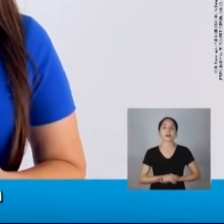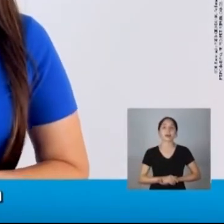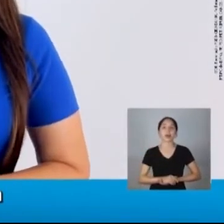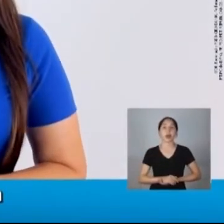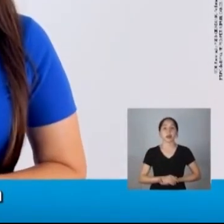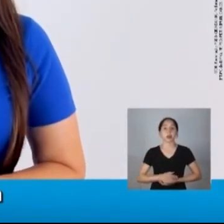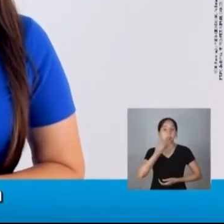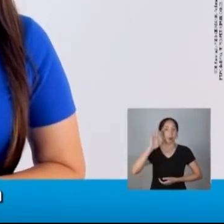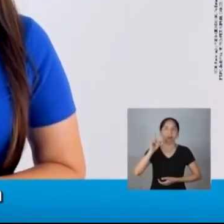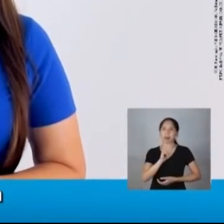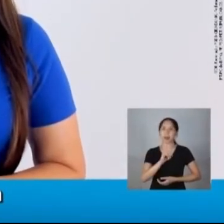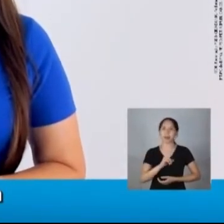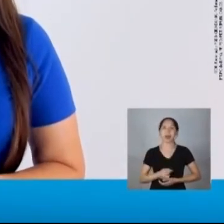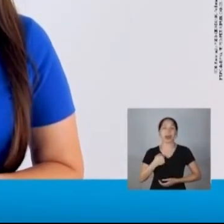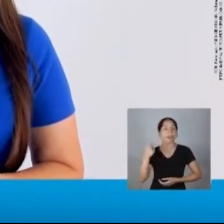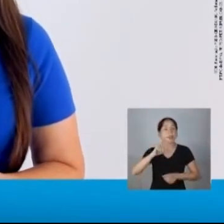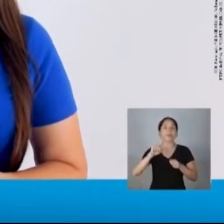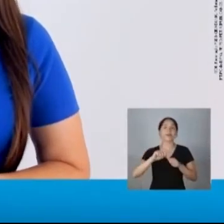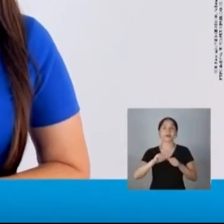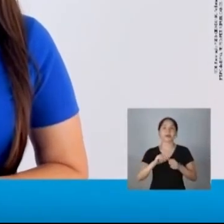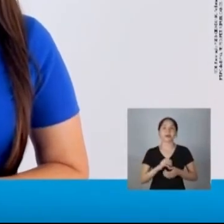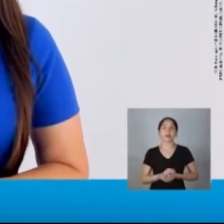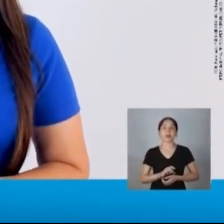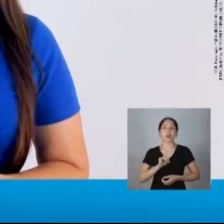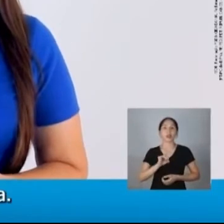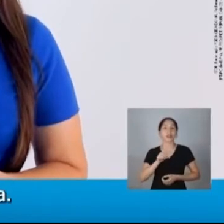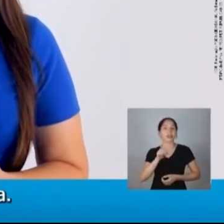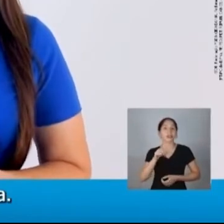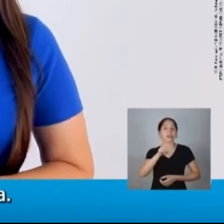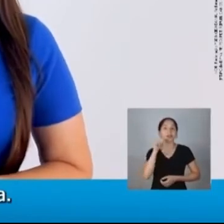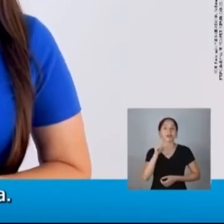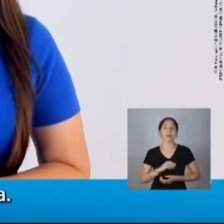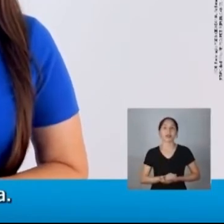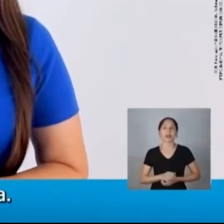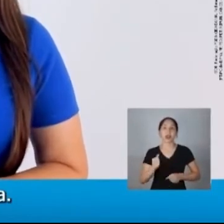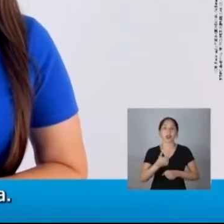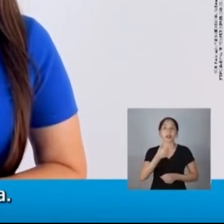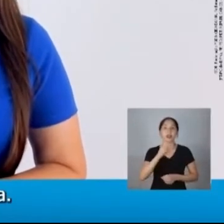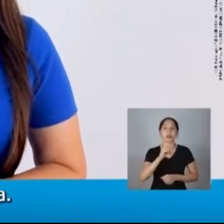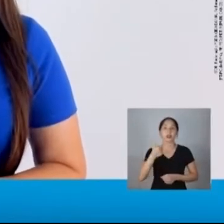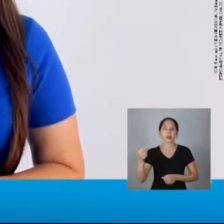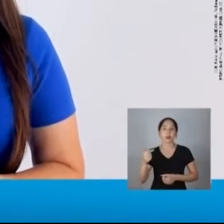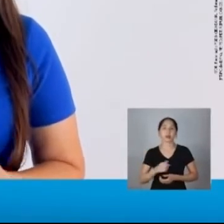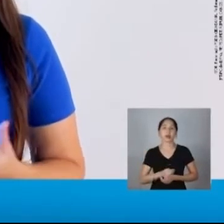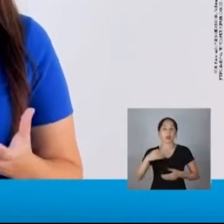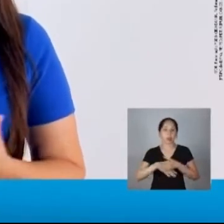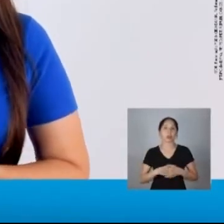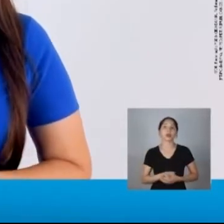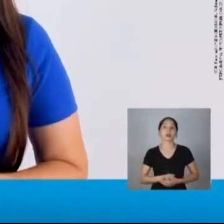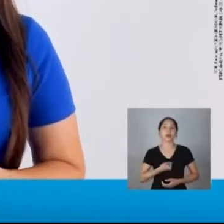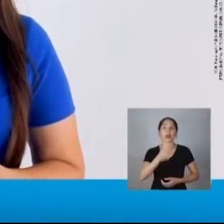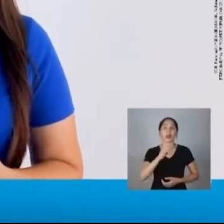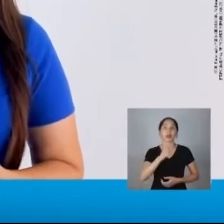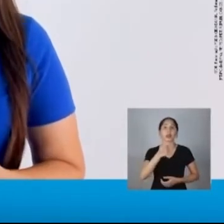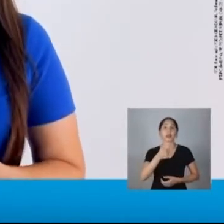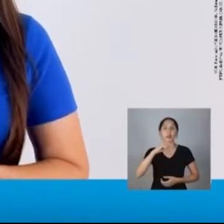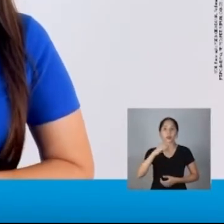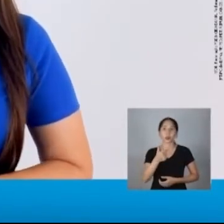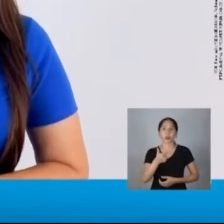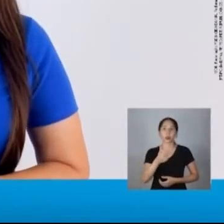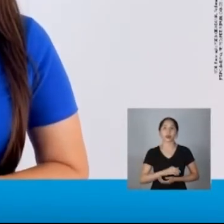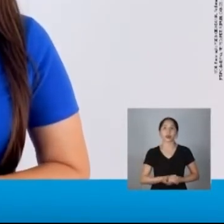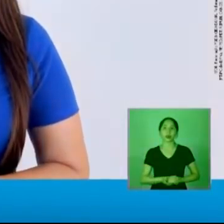defesa aos agentes de segurança pública do nosso estado. Venha conosco por mais segurança. Vote Cabo Cristina 10